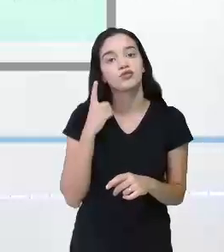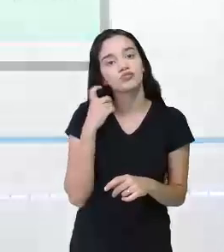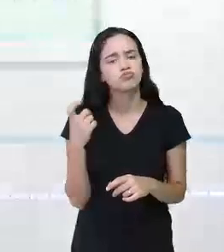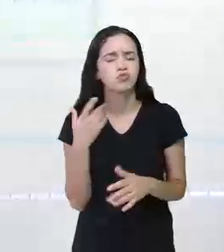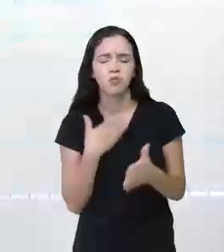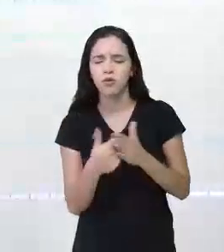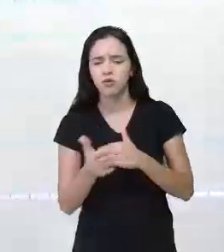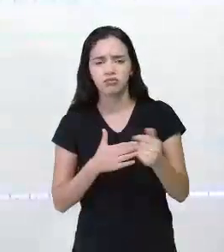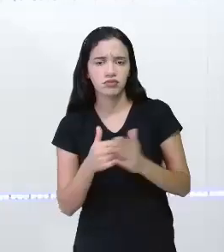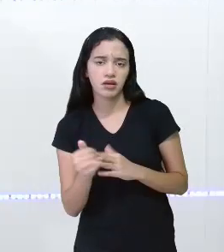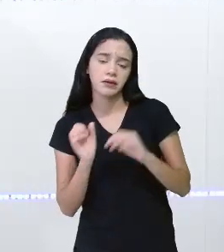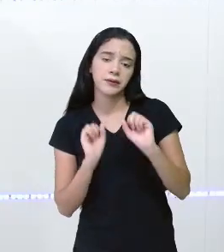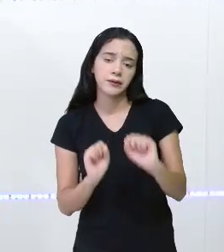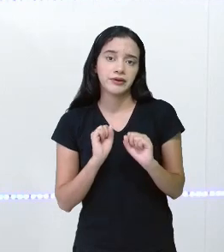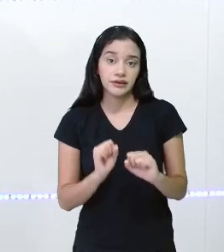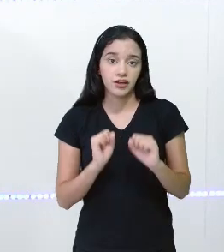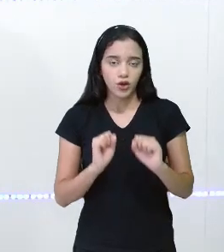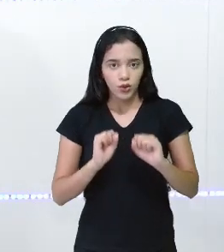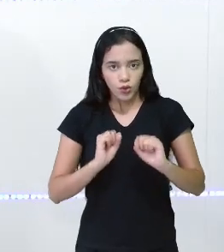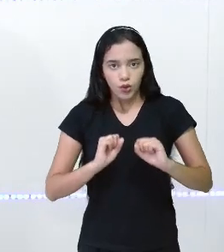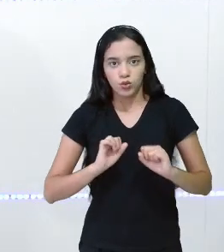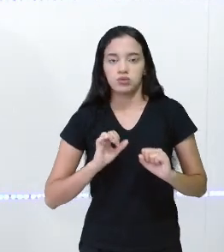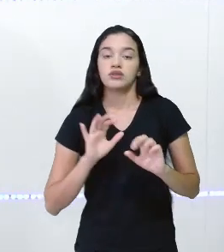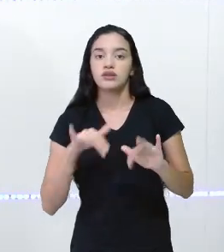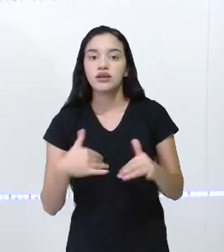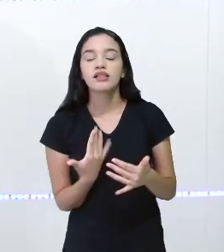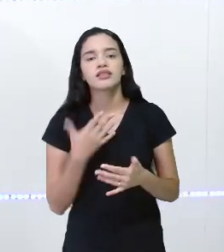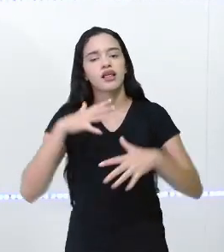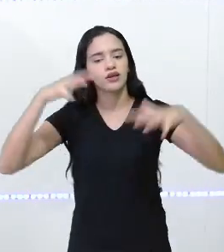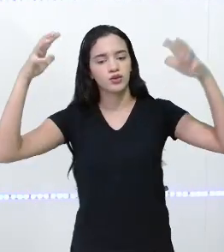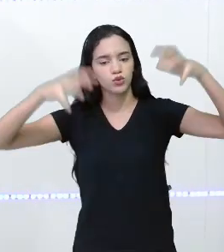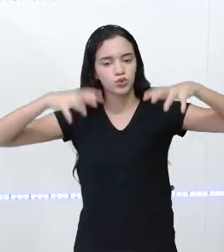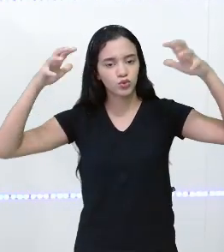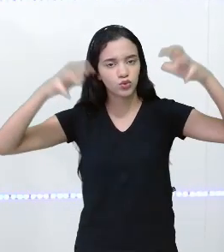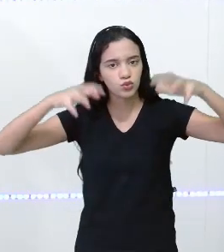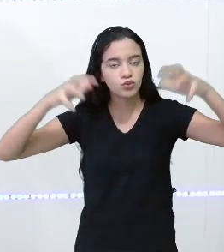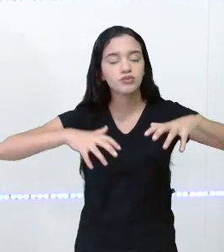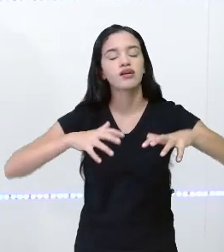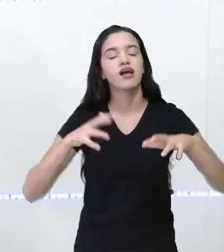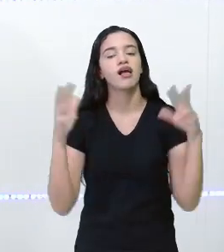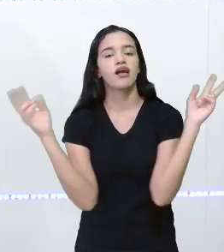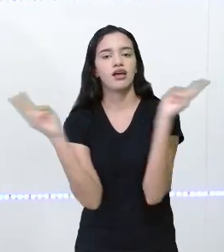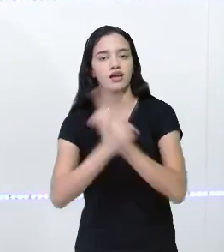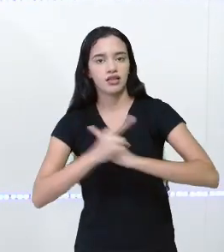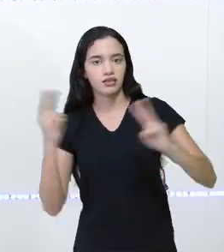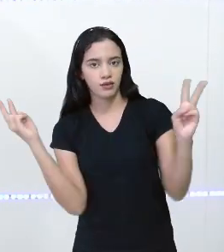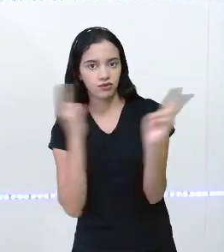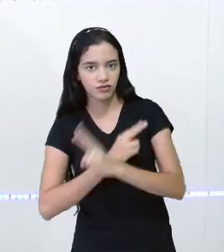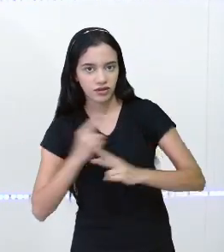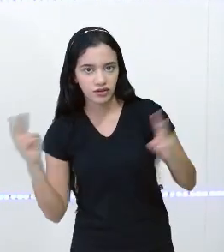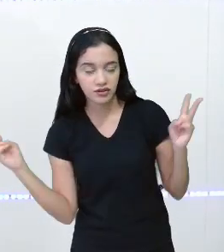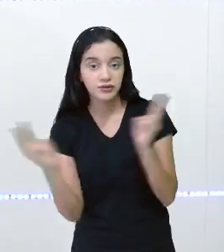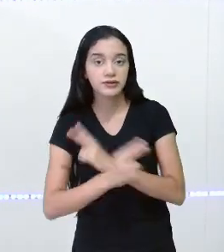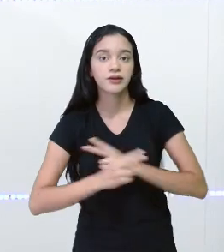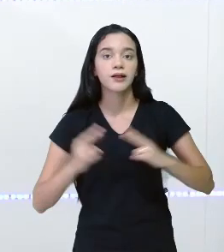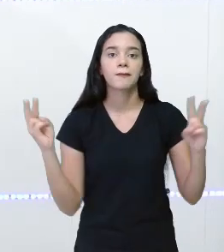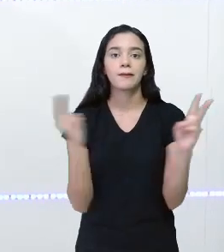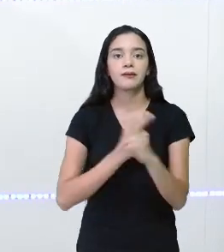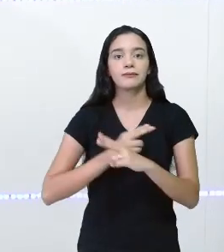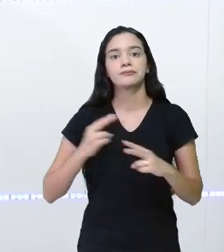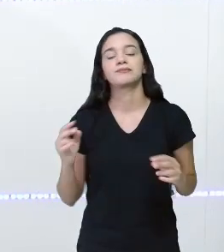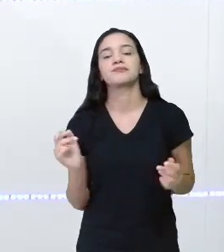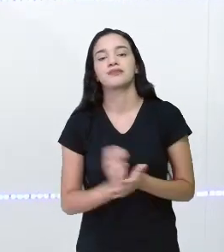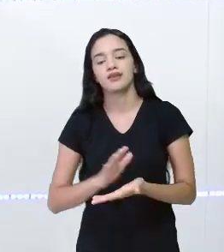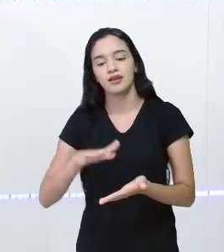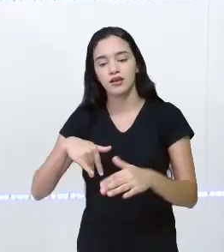Qualquer som. Pode ser o som da chuva, pode ser o som do vento, pode ser o som de bater o pé. Então,